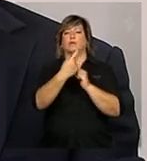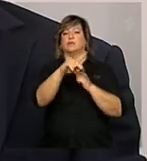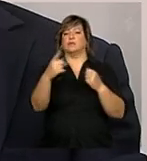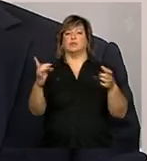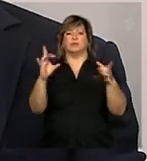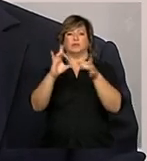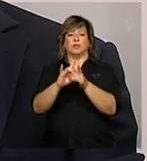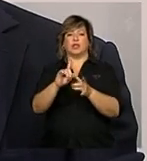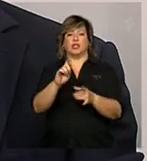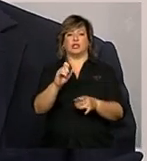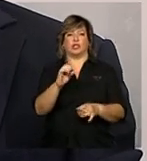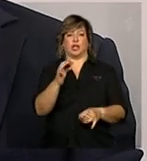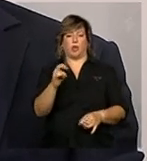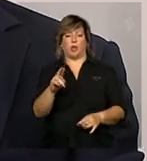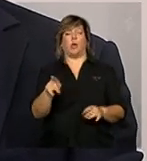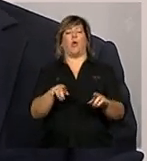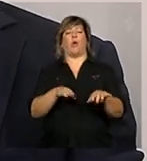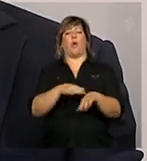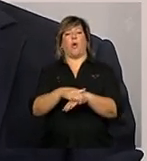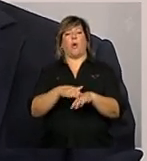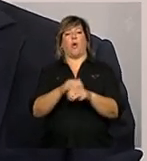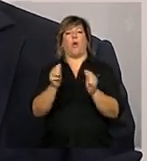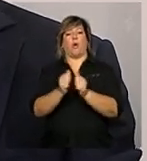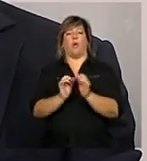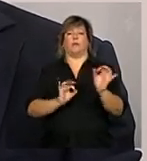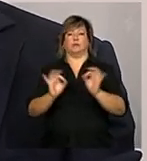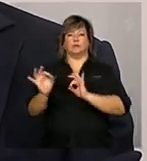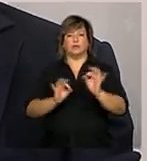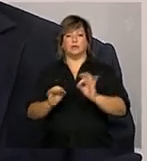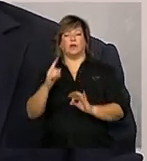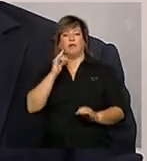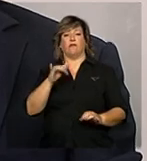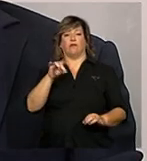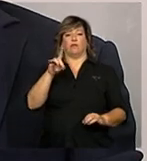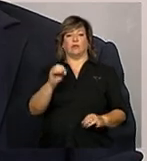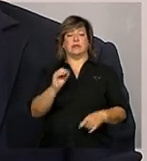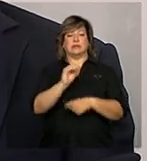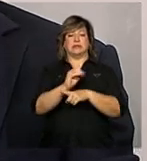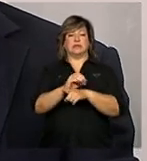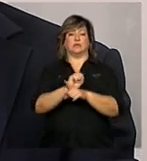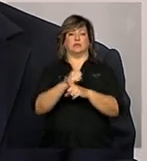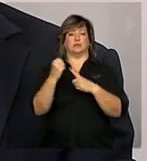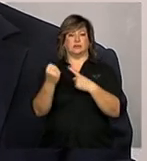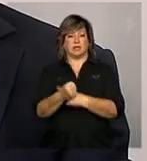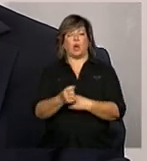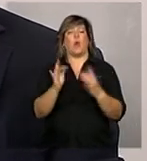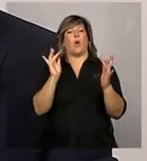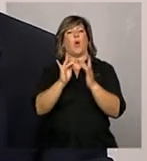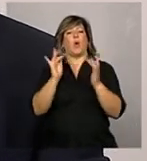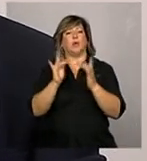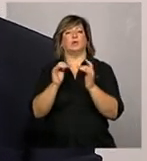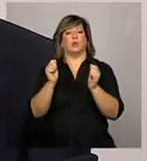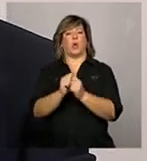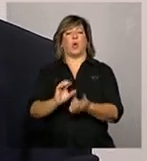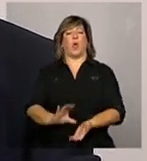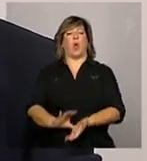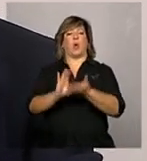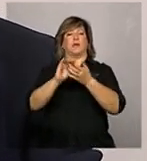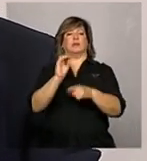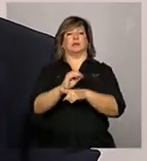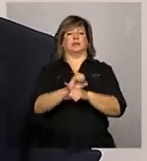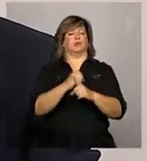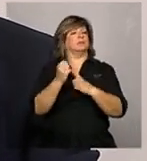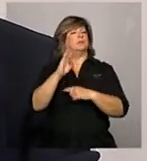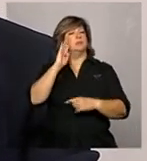municipal coordenador estadual entre em contato com os fundos de assistência social entre em contato também com o conselho de assistência social é